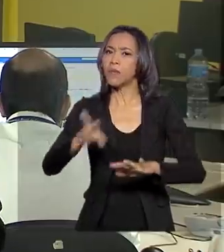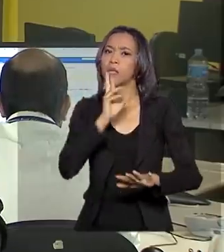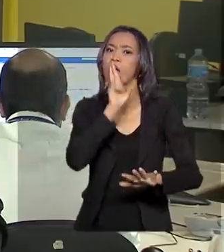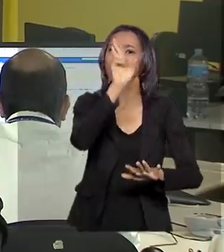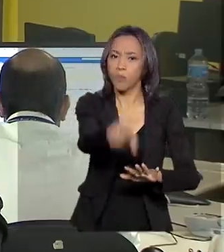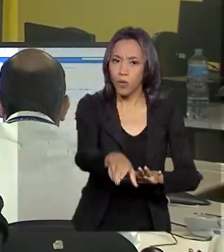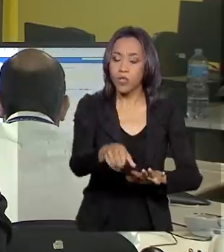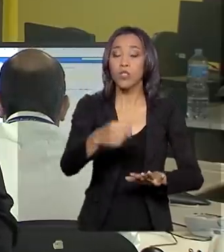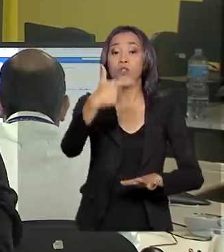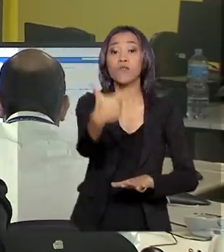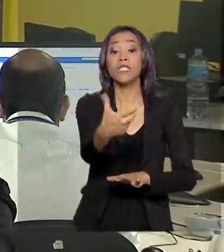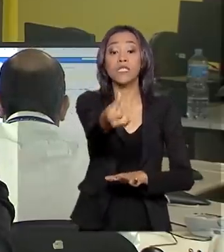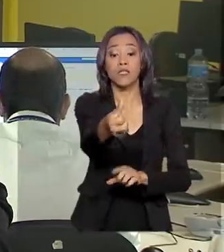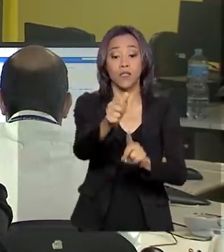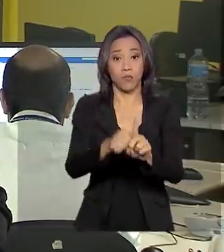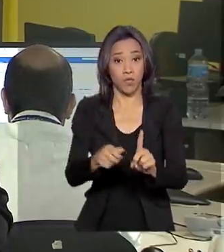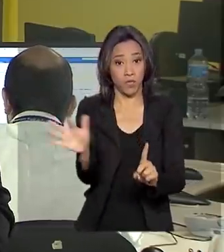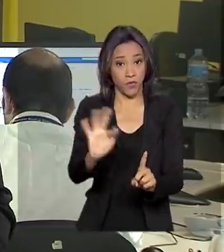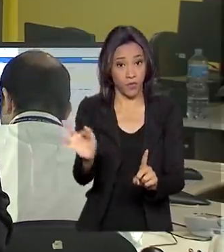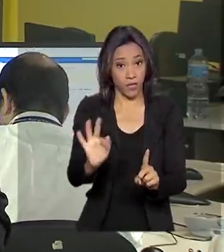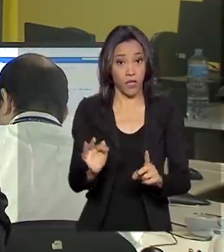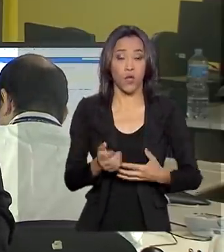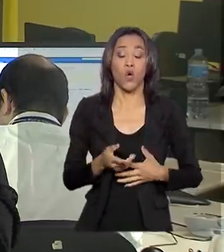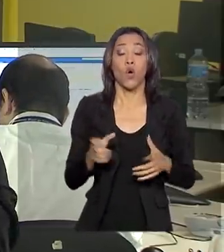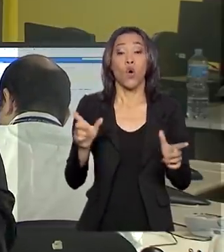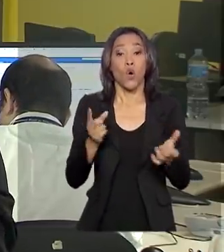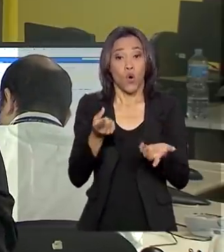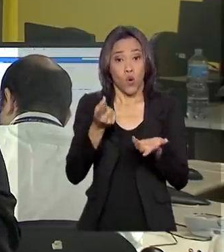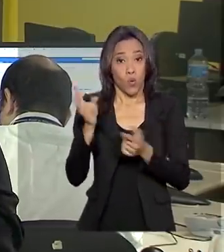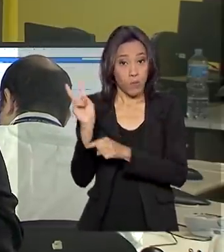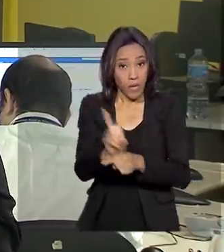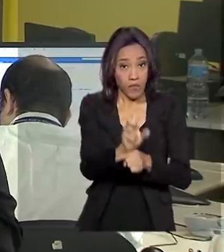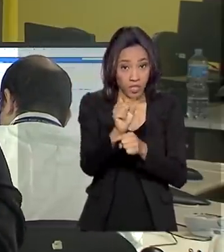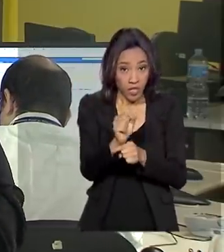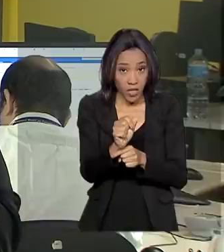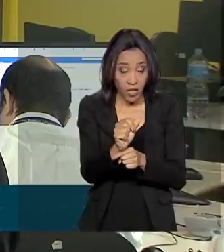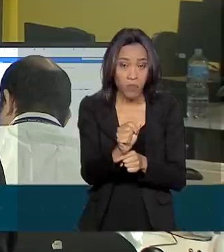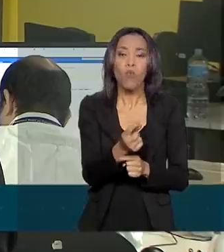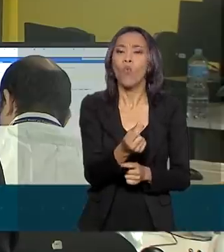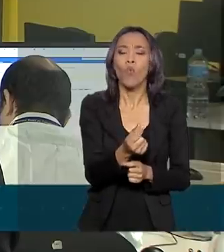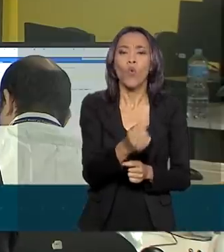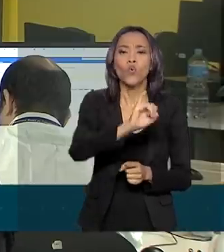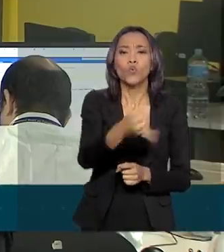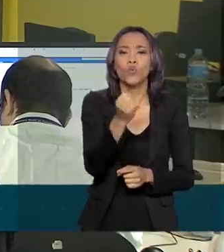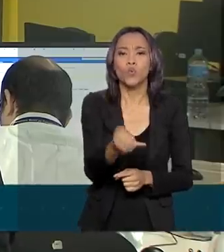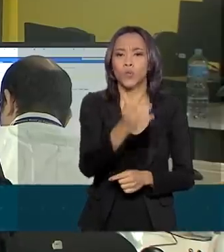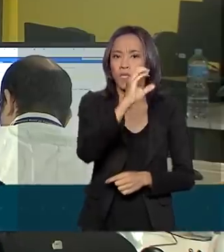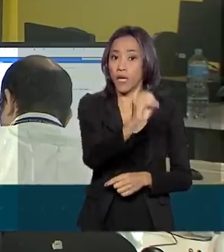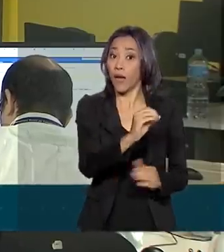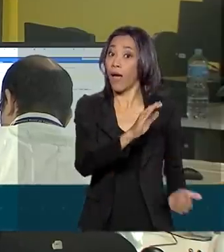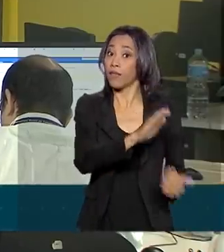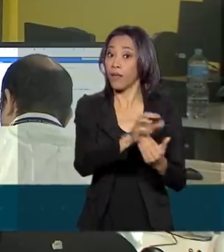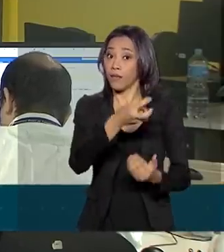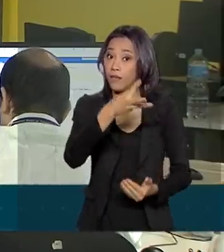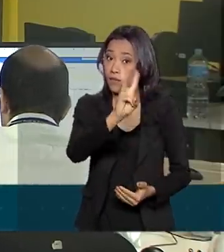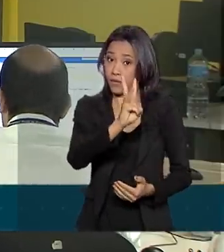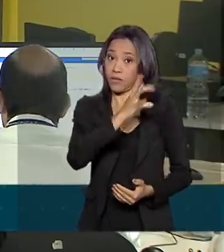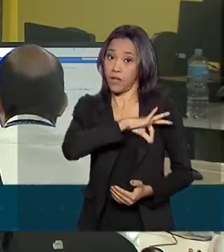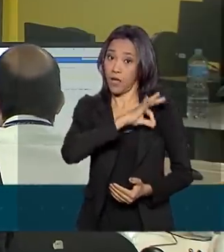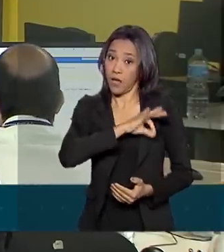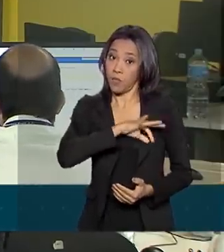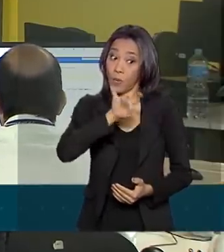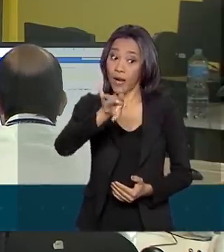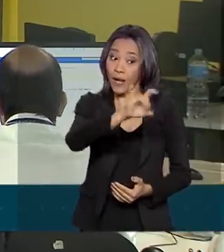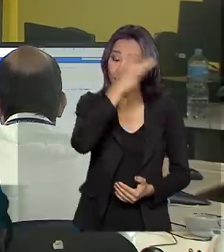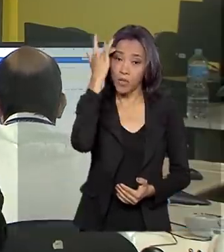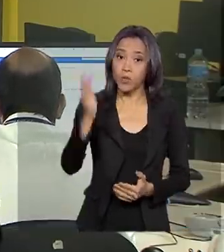26 de fevereiro. O financiamento tem juros zero para quem tem renda familiar de até três salários mínimos por pessoa. E em outra